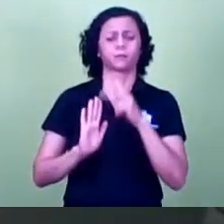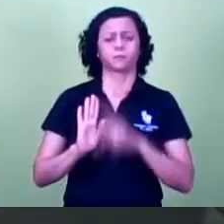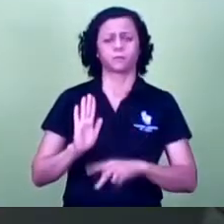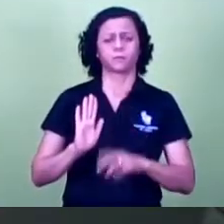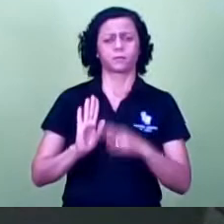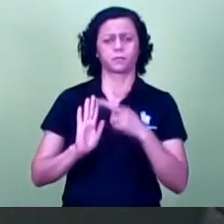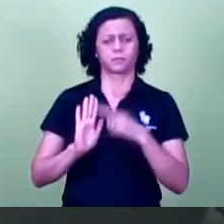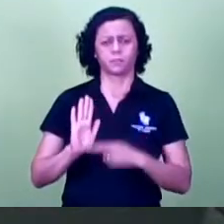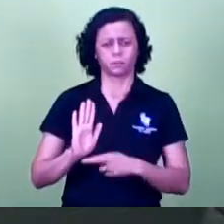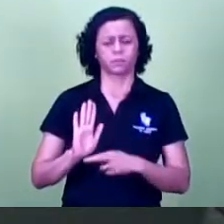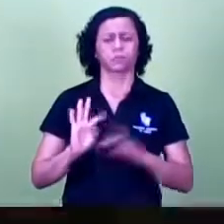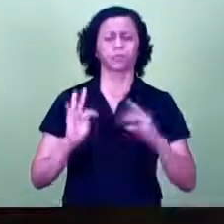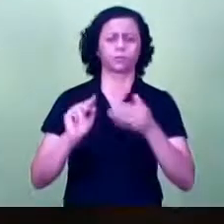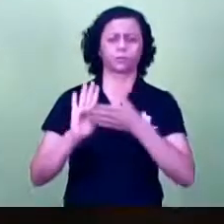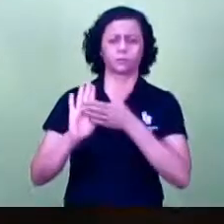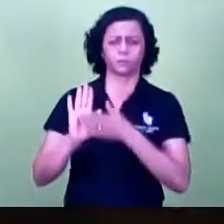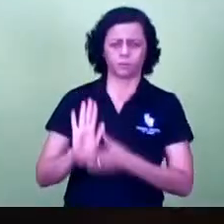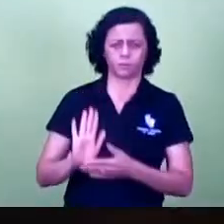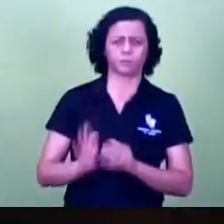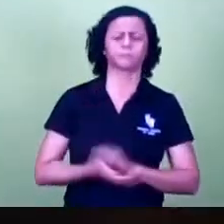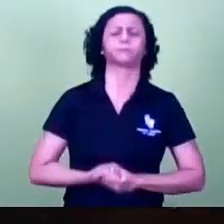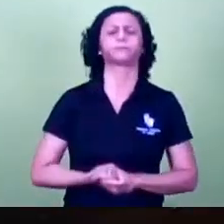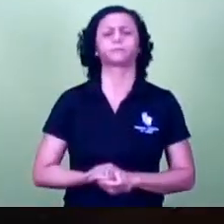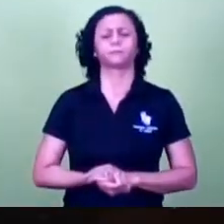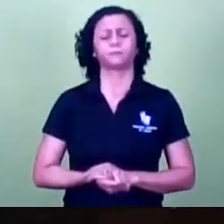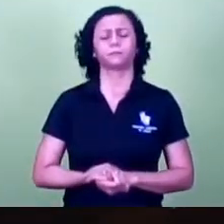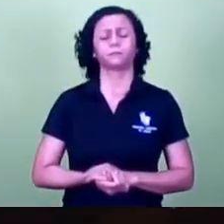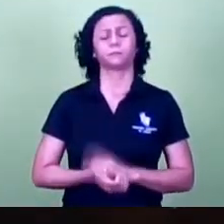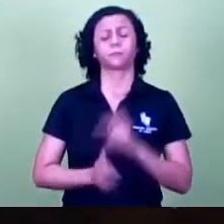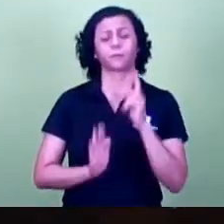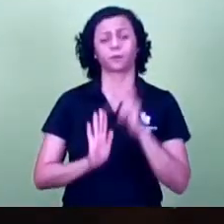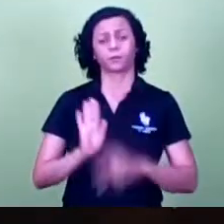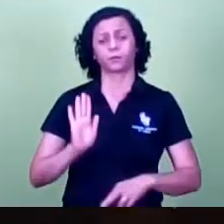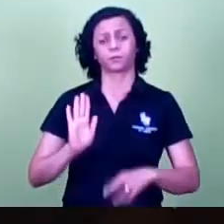as proposições. O projeto de resolução